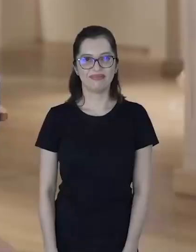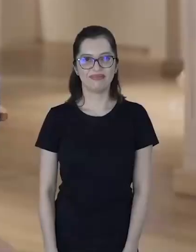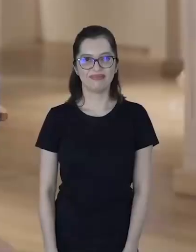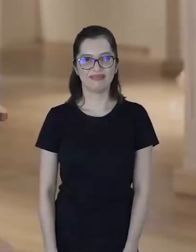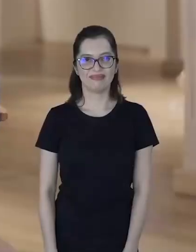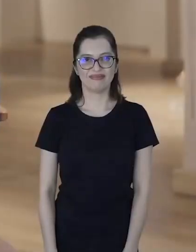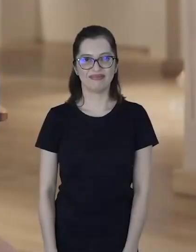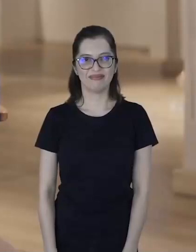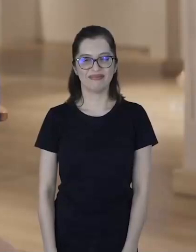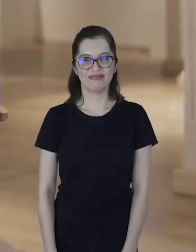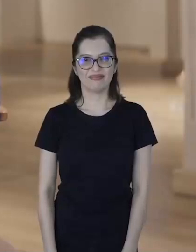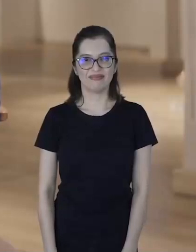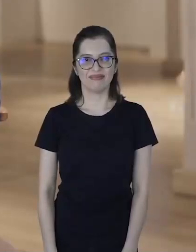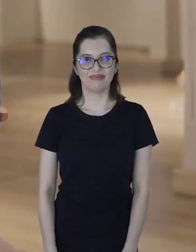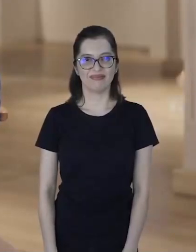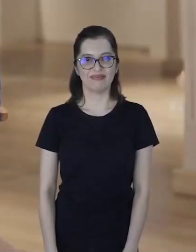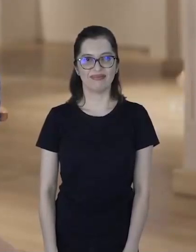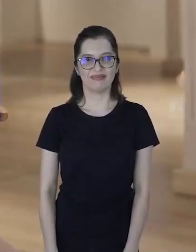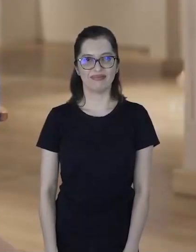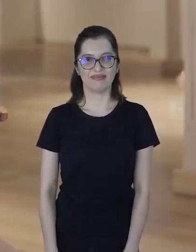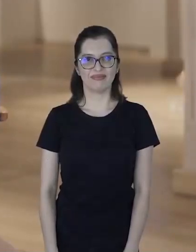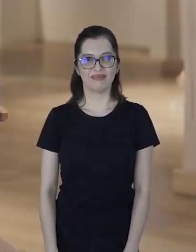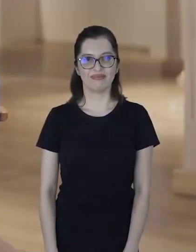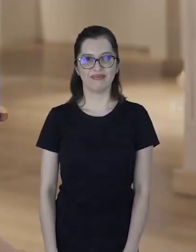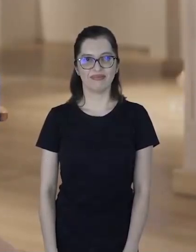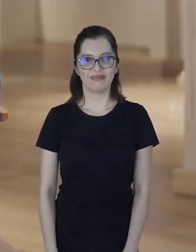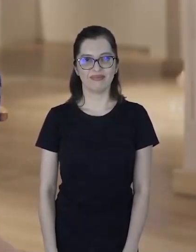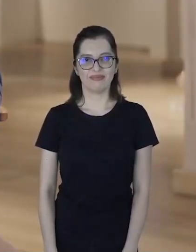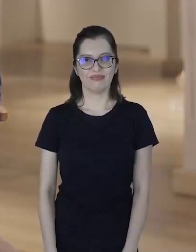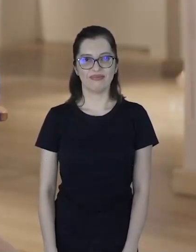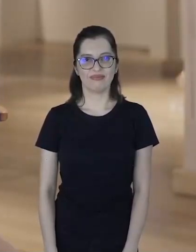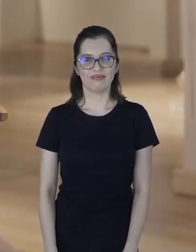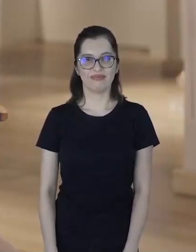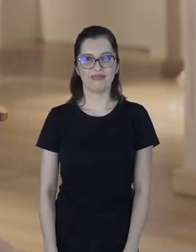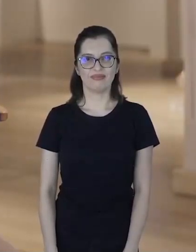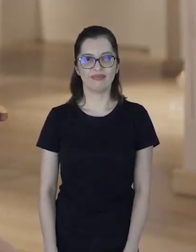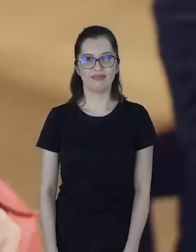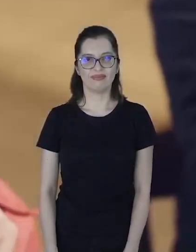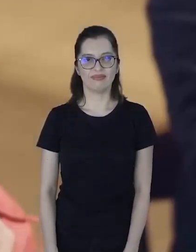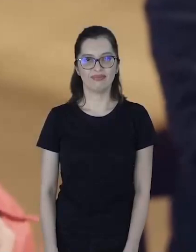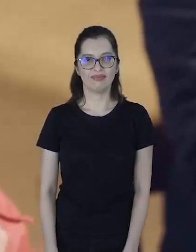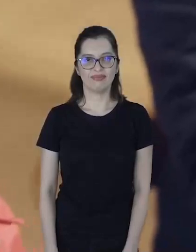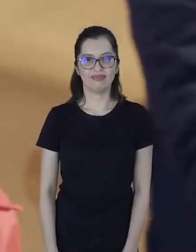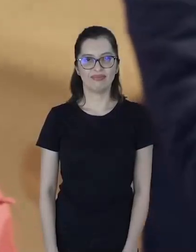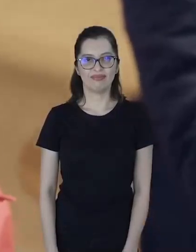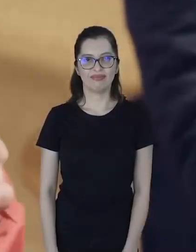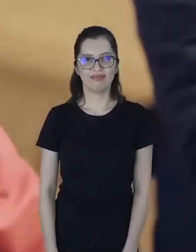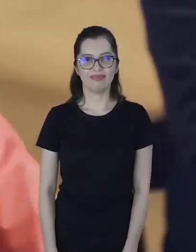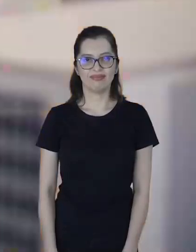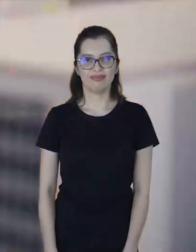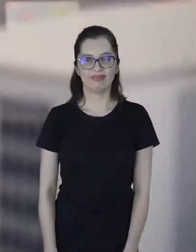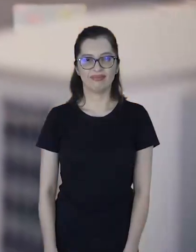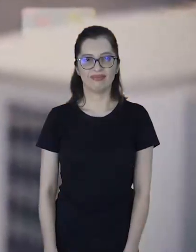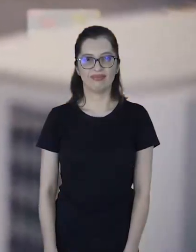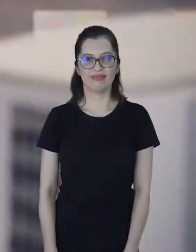Já vim diversas vezes aqui. Por um lado, por causa do meu trabalho profissional. E por outro, visito e gosto daqui. É muito interessante ver a